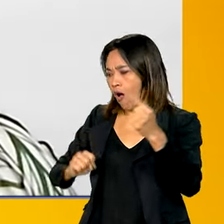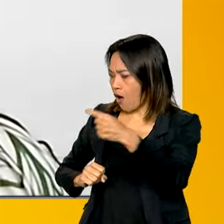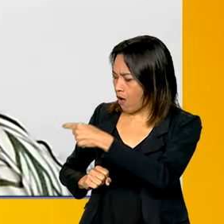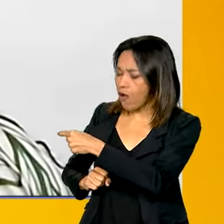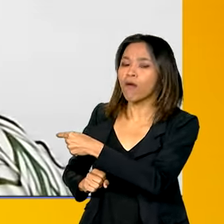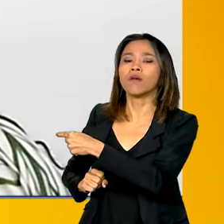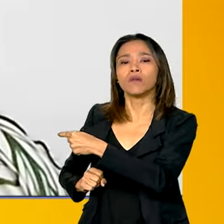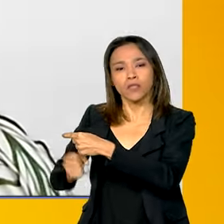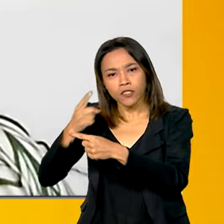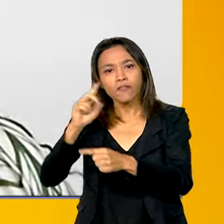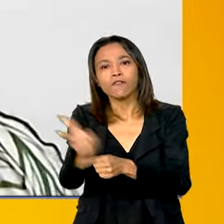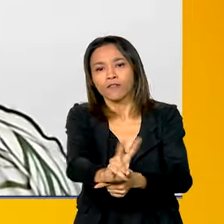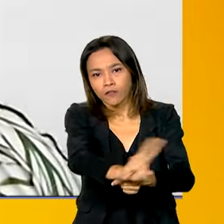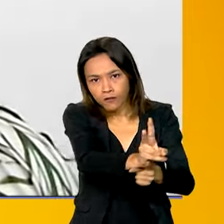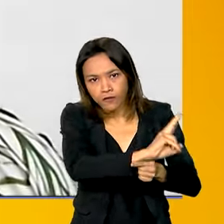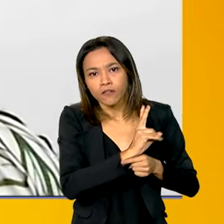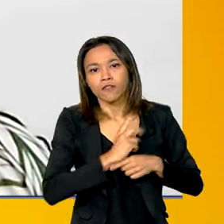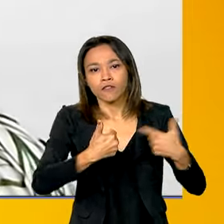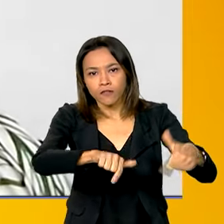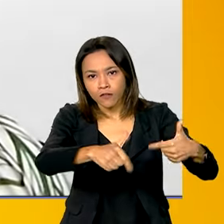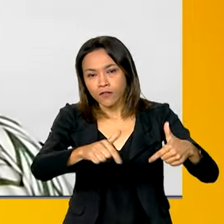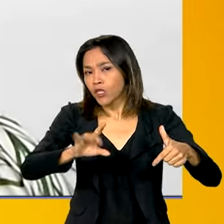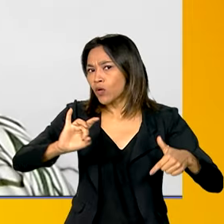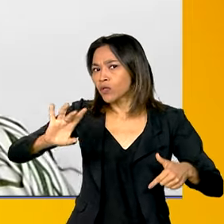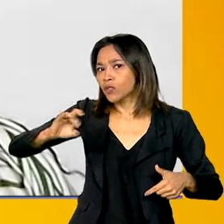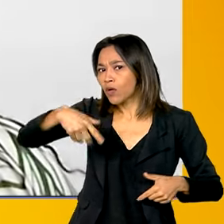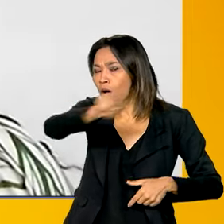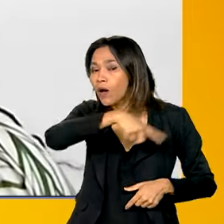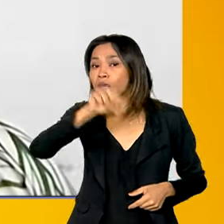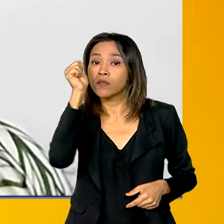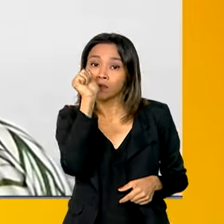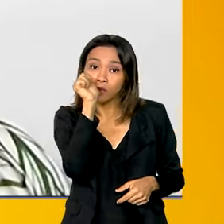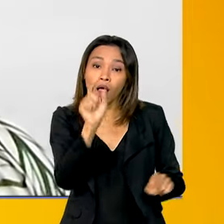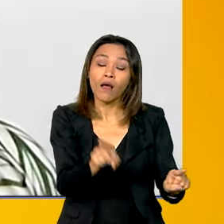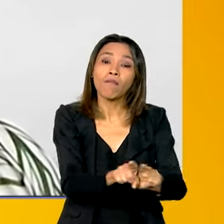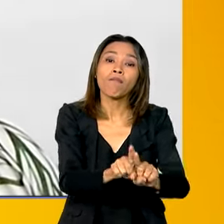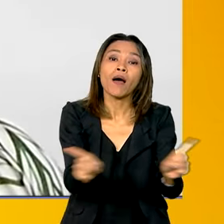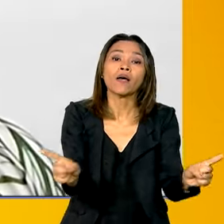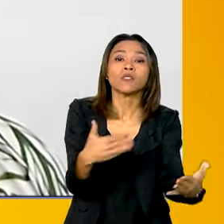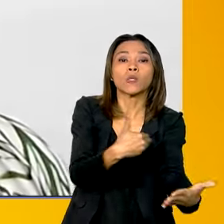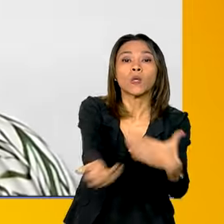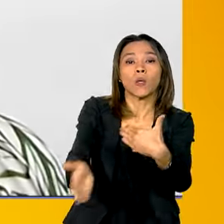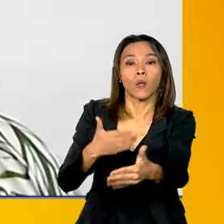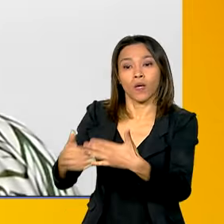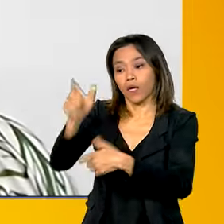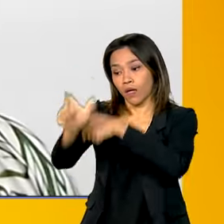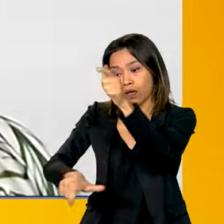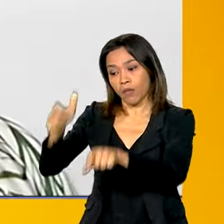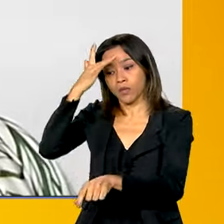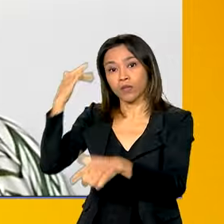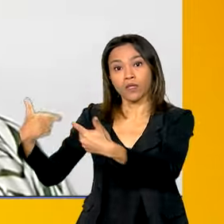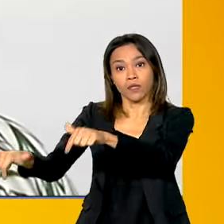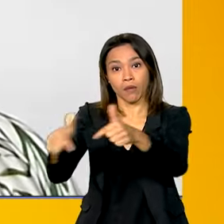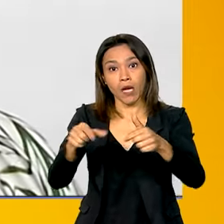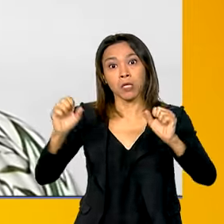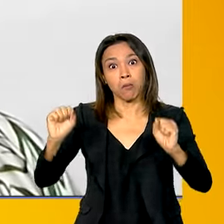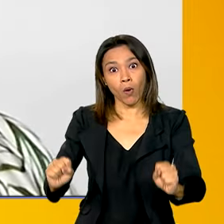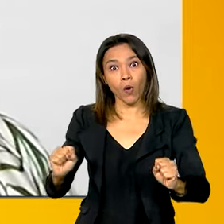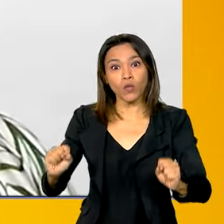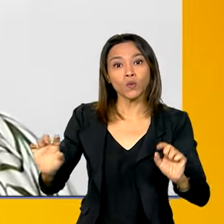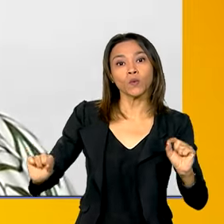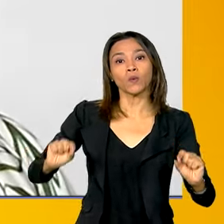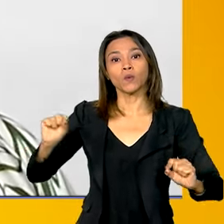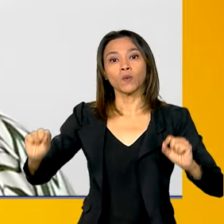trabalho, para a fiscalização do trabalho, não só das trabalhadoras domésticas, mas para qualquer trabalhador, que ali ele pode dizer qual é